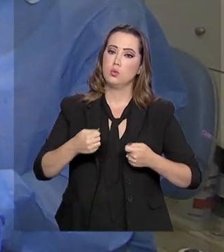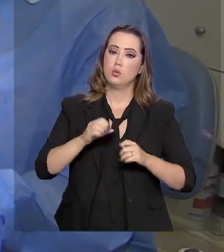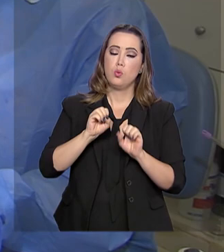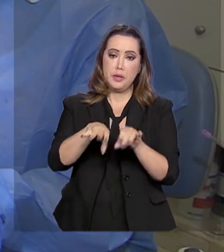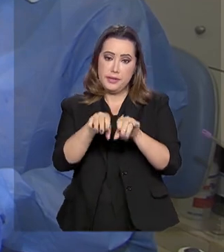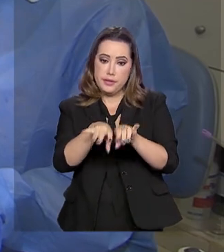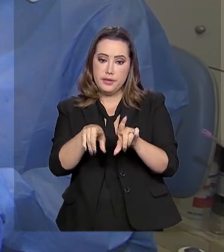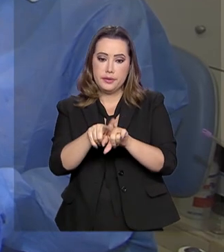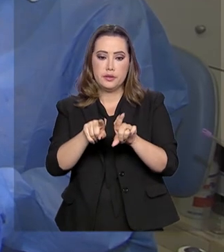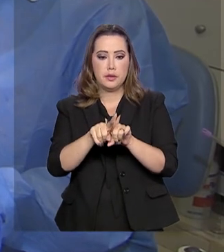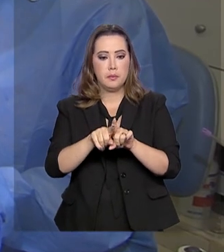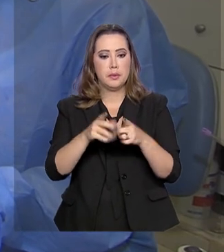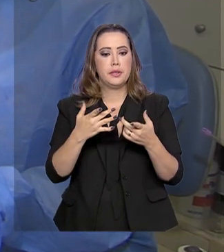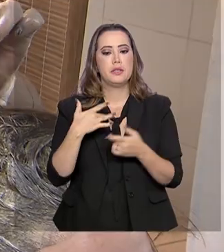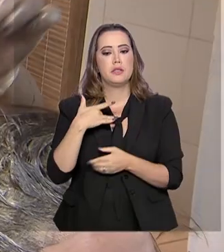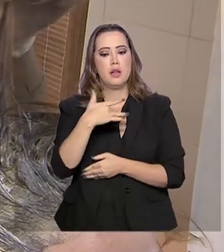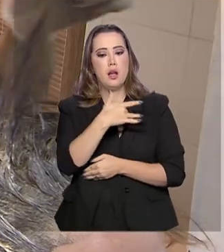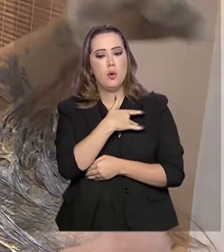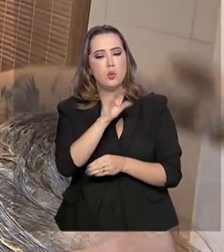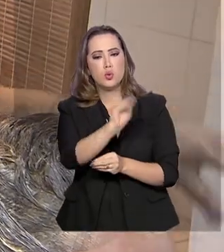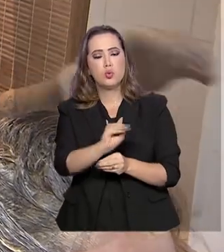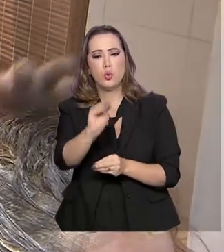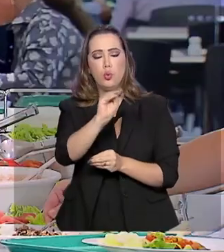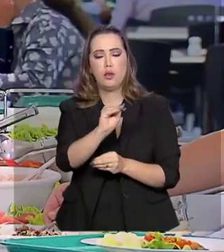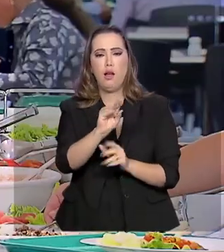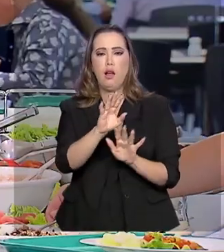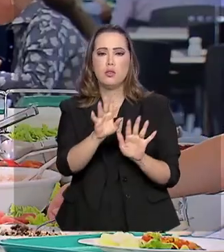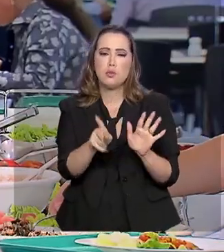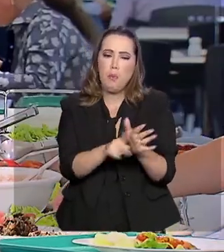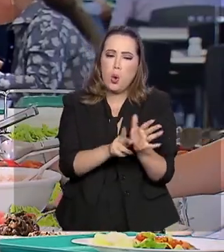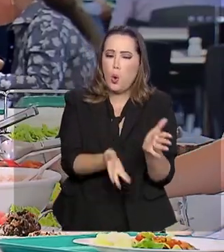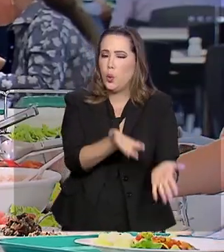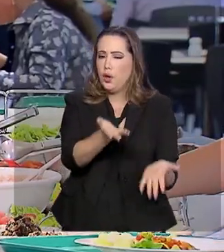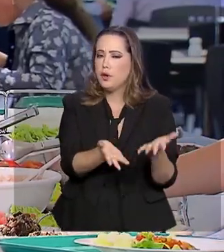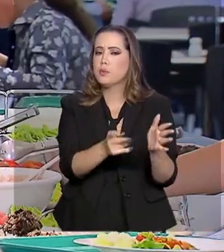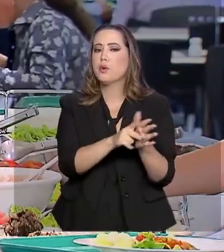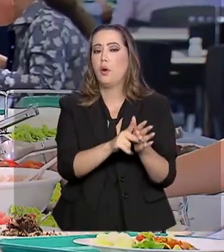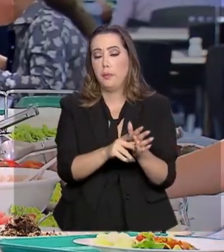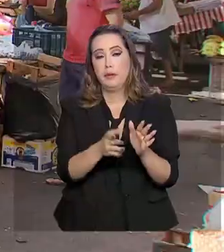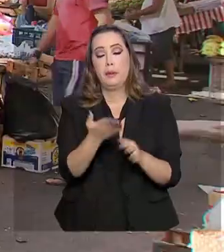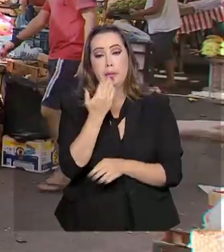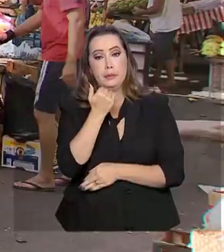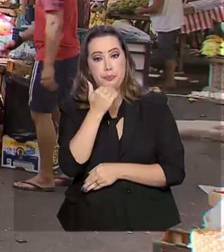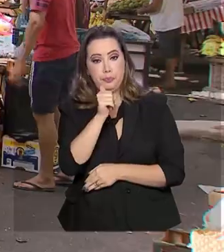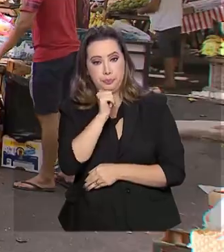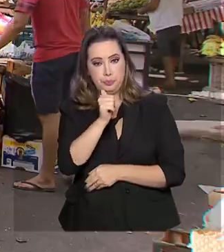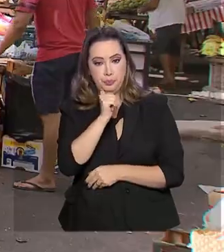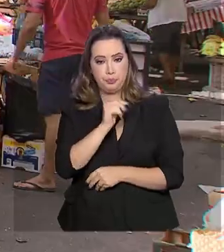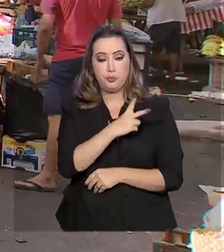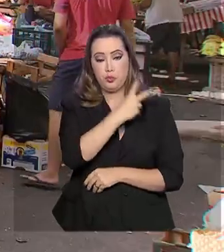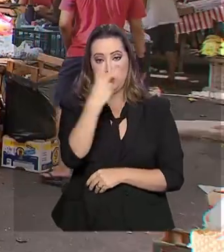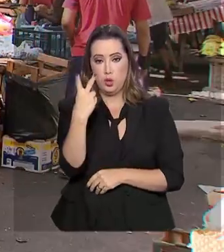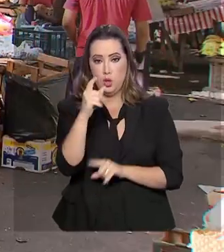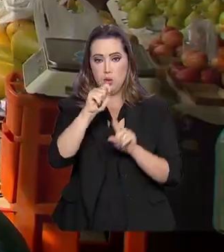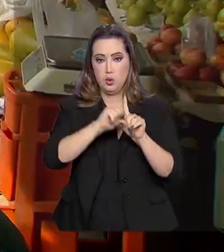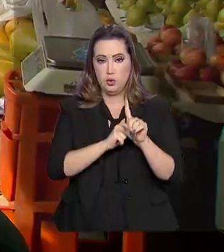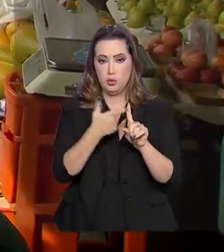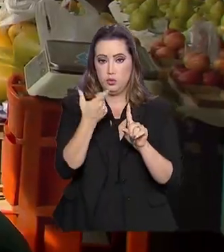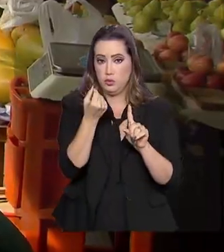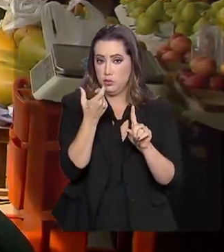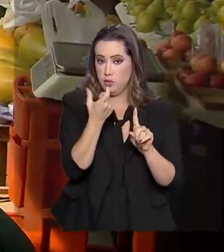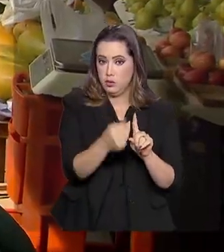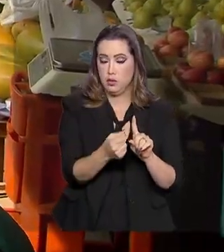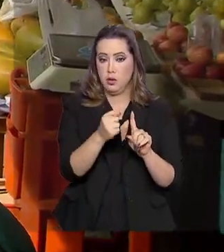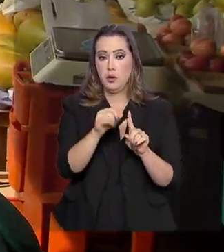seguido pelas despesas com saúde e cuidados pessoais, e com alimentos e bebidas. Nos primeiros dois meses de 2020,